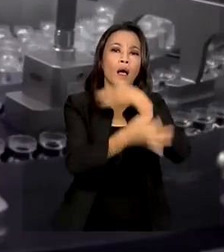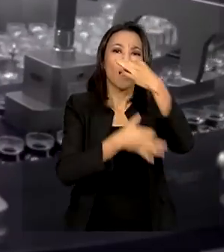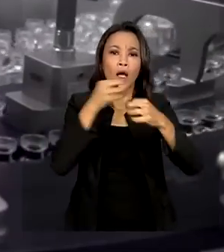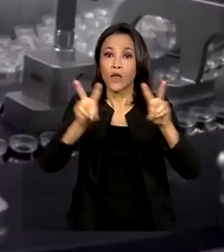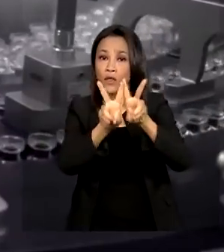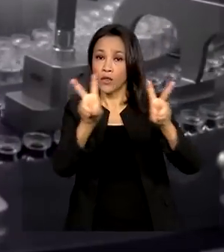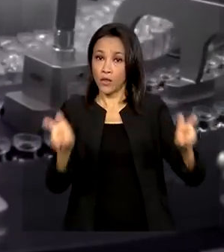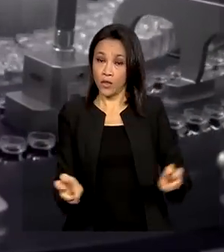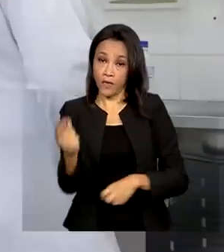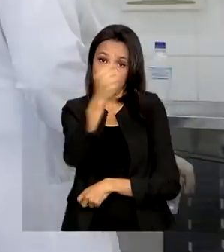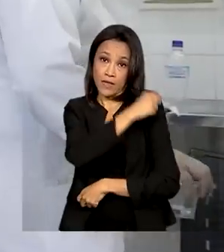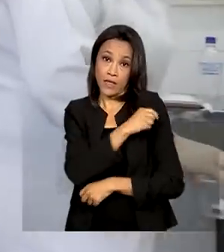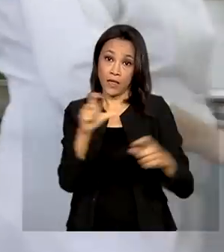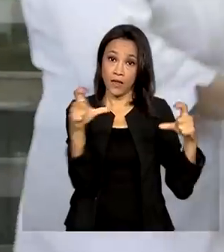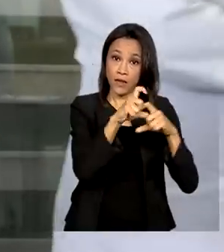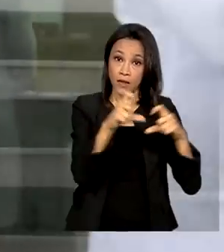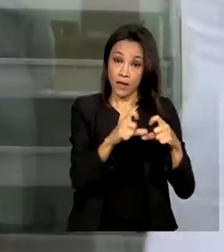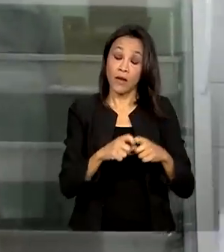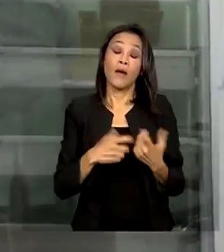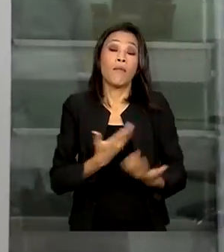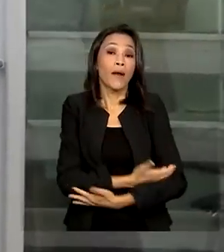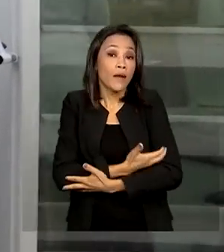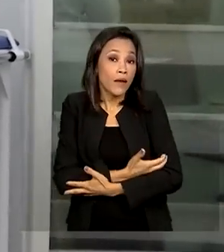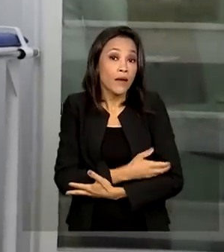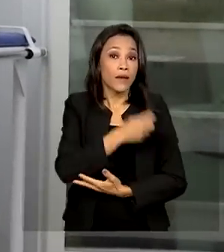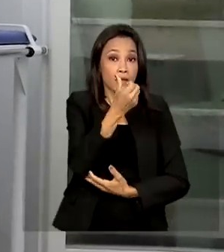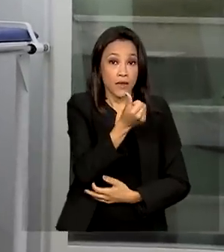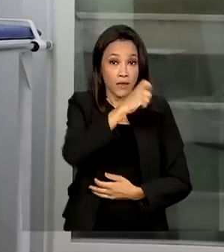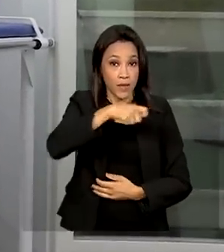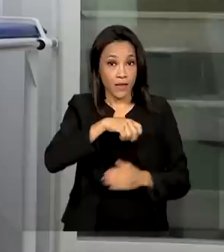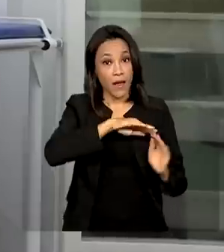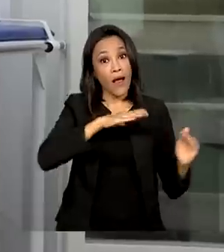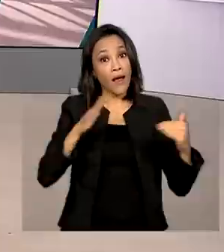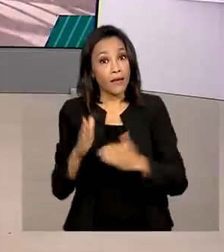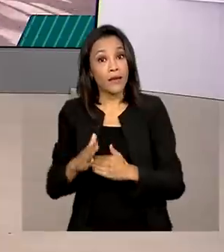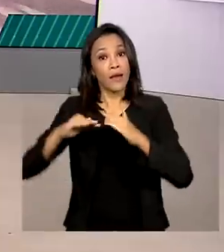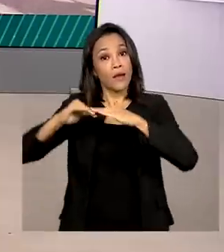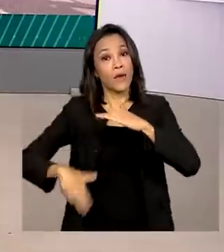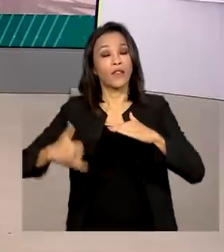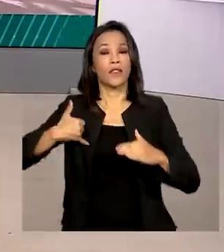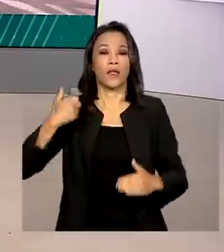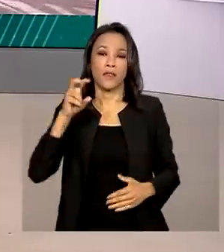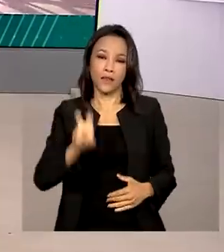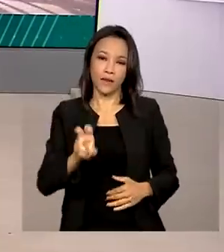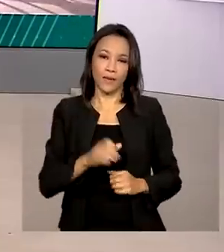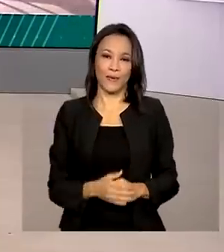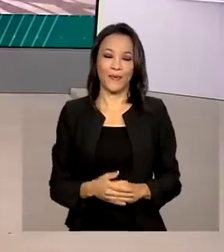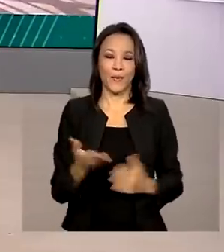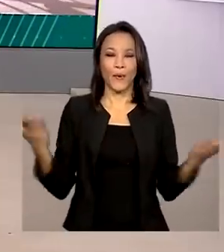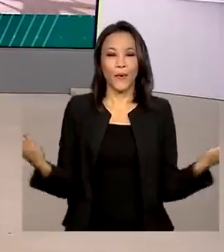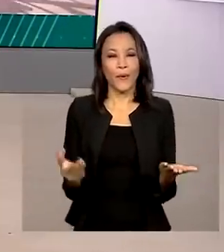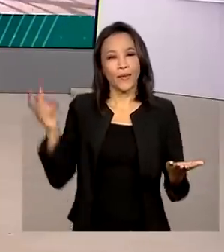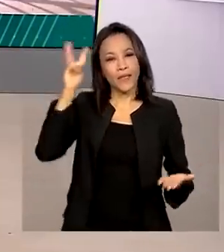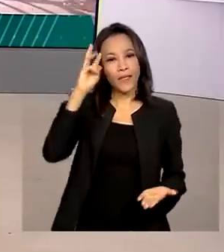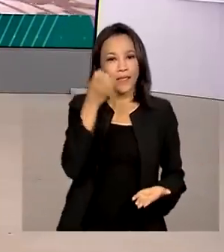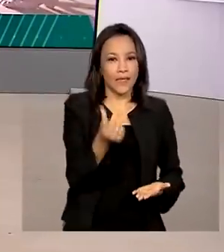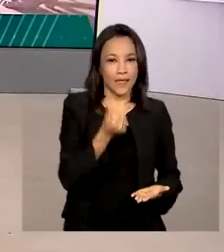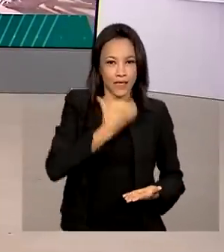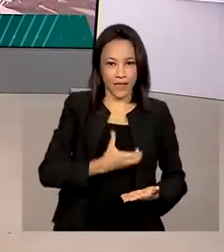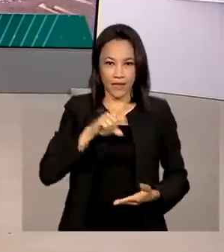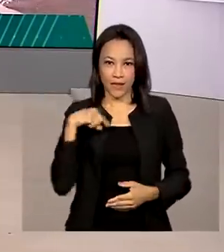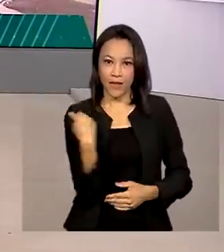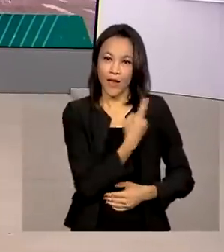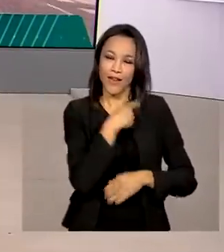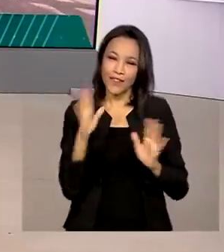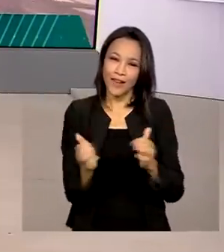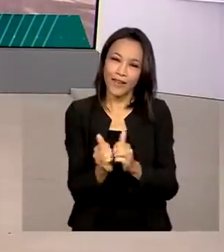vacina da Pfizer para crianças de seis meses a menores de cinco anos. Terça-feira, 6 de dezembro, o